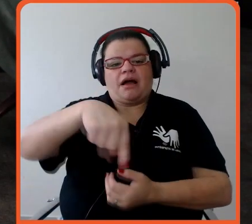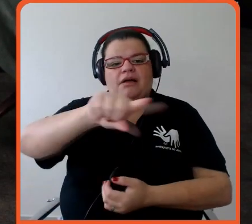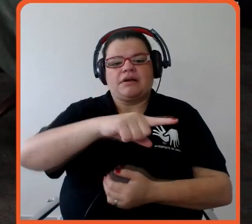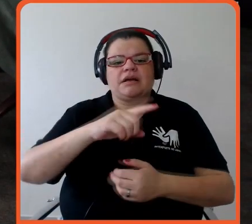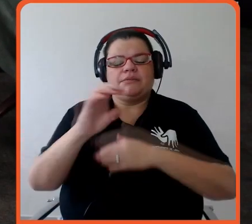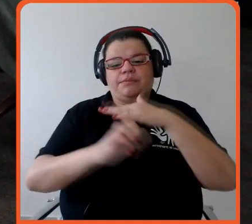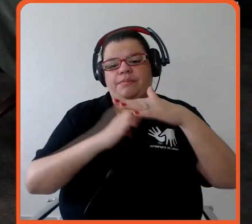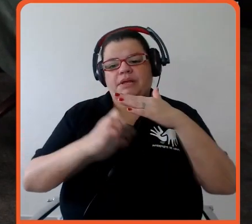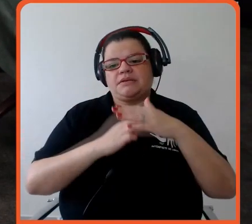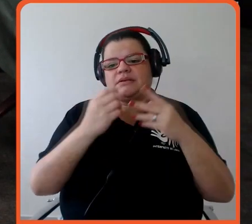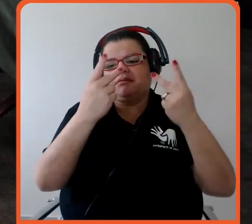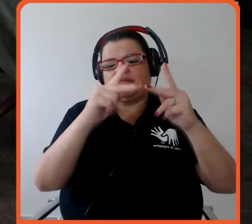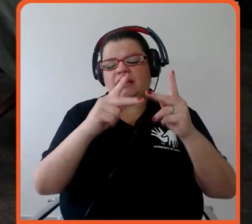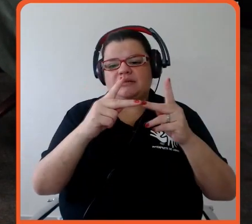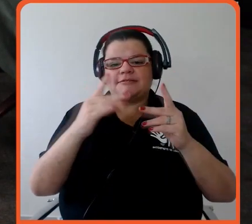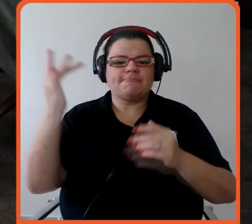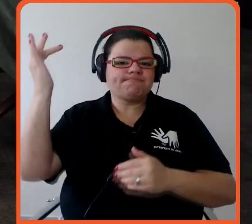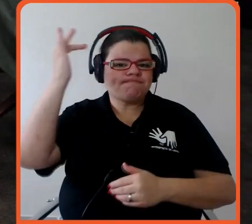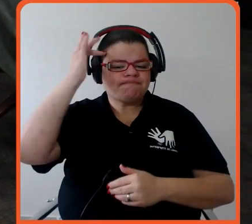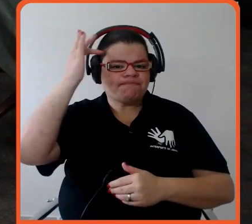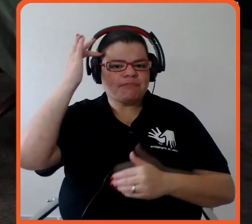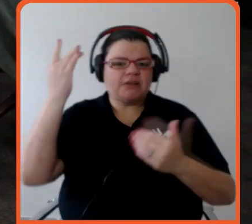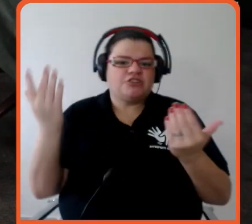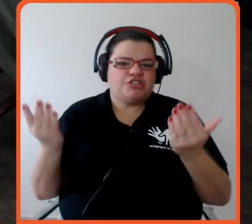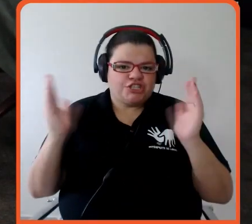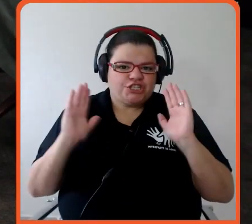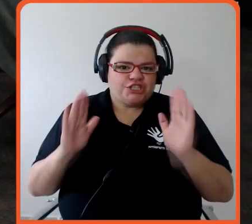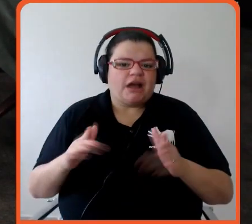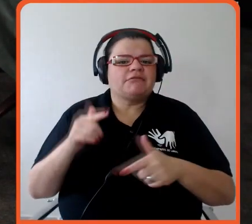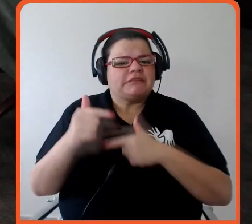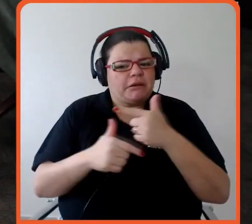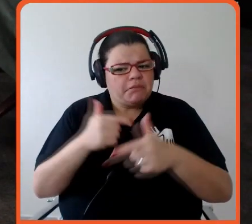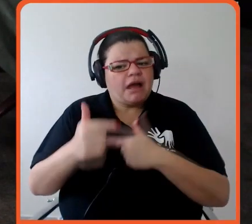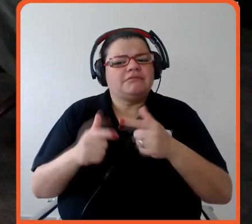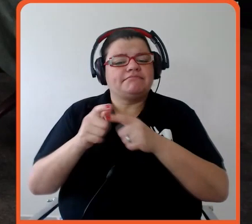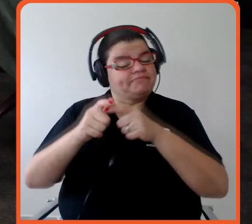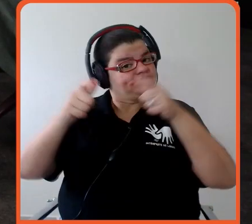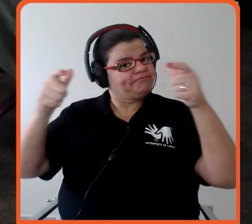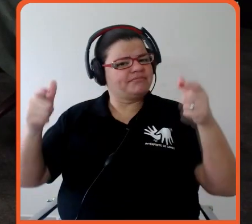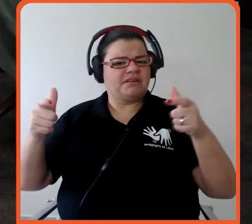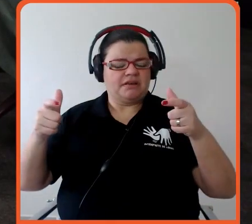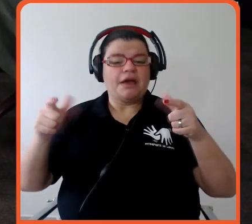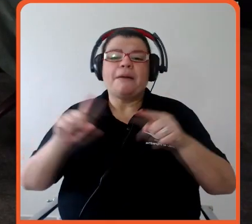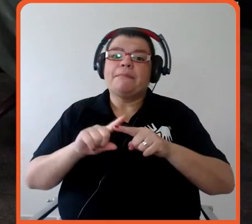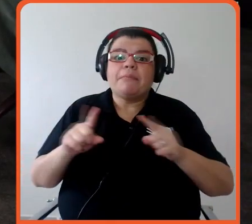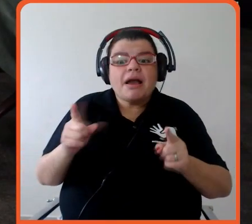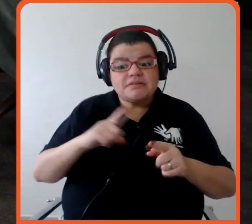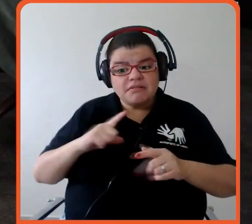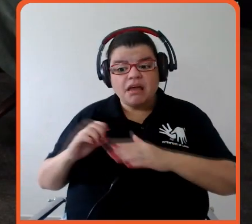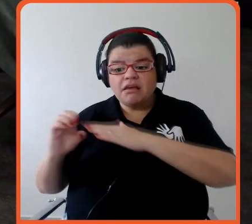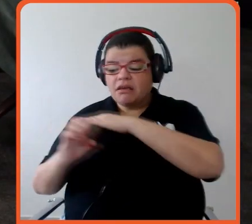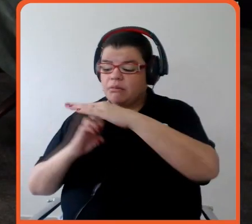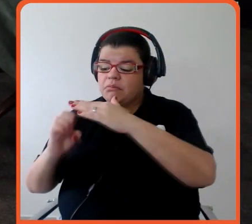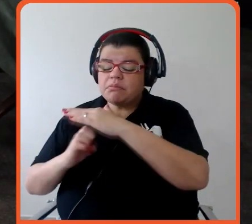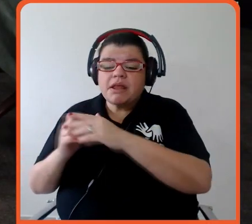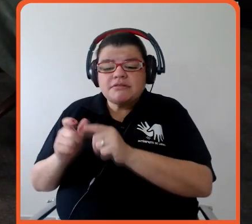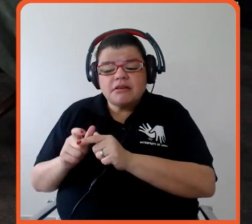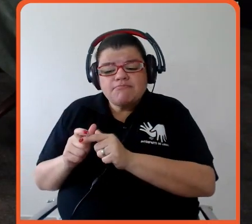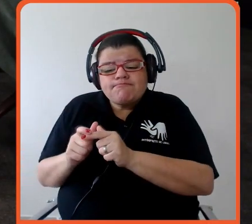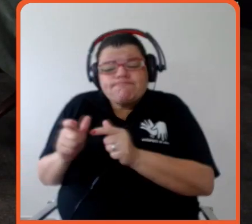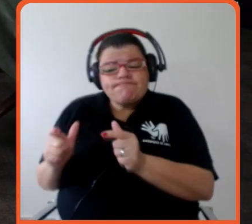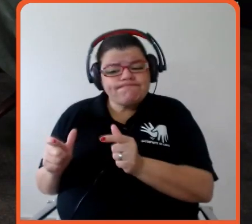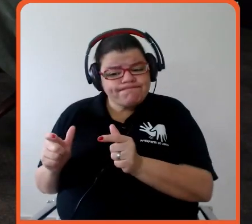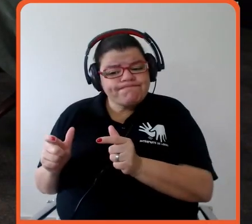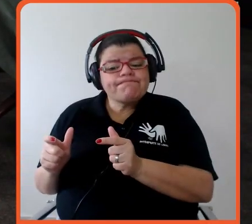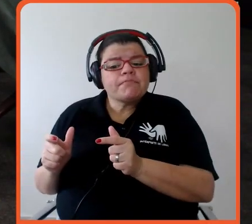muito maduras no processo. Mas a gente tem empresas de médio porte também que querem fazer, né, esse desenvolvimento. Então a nossa